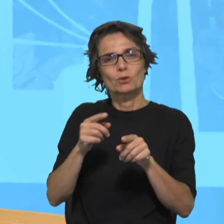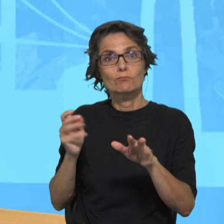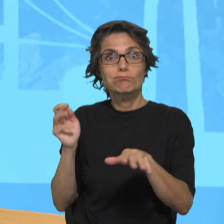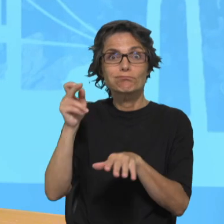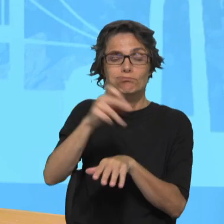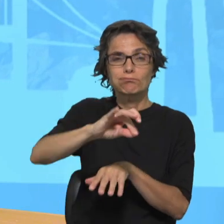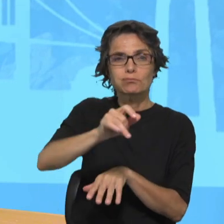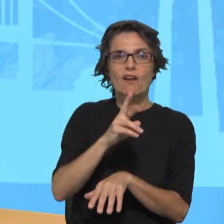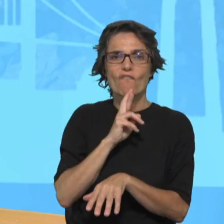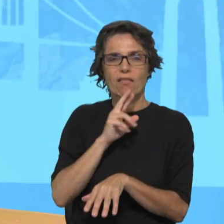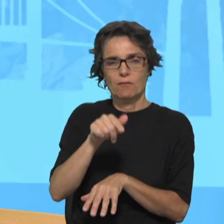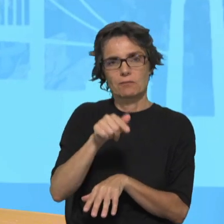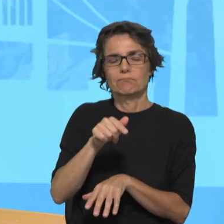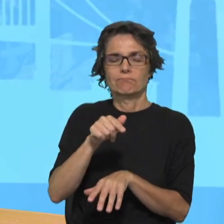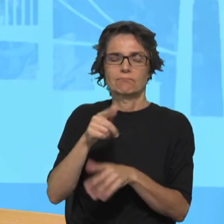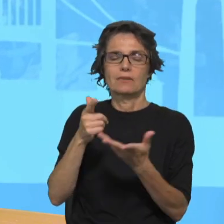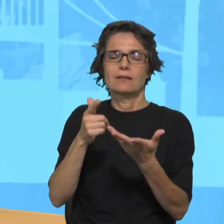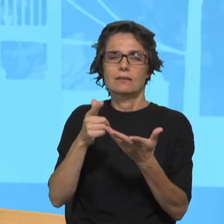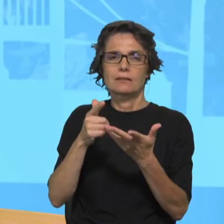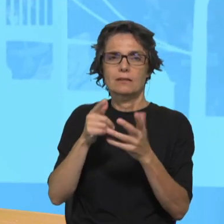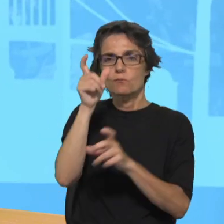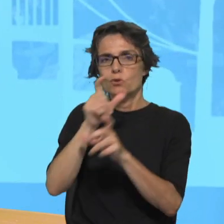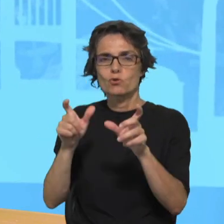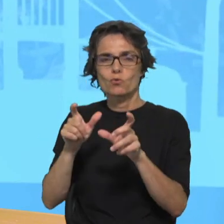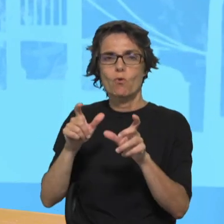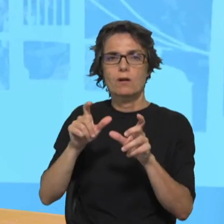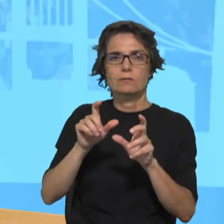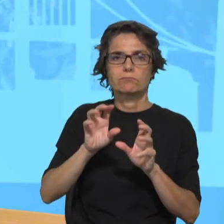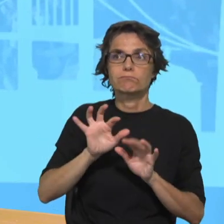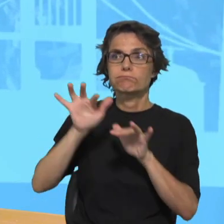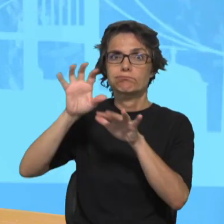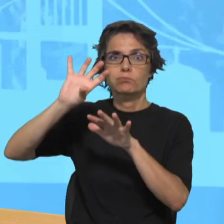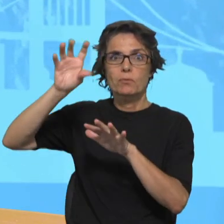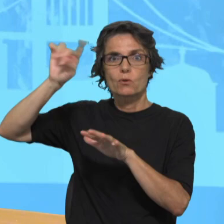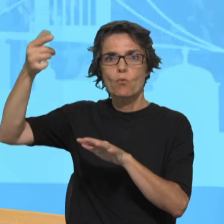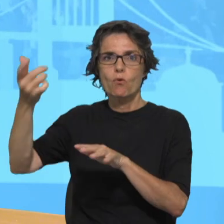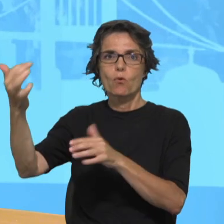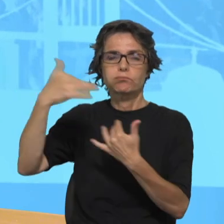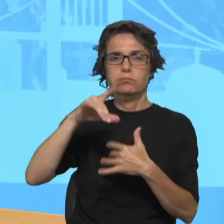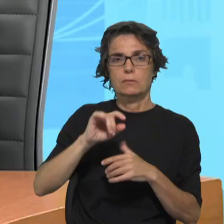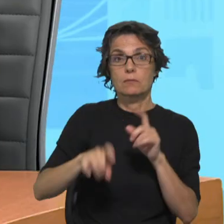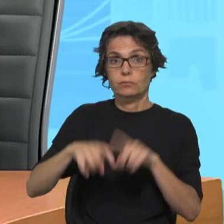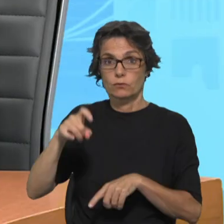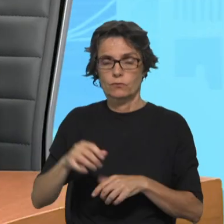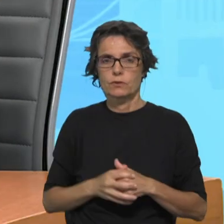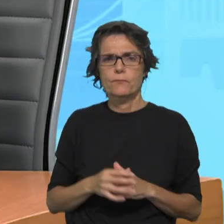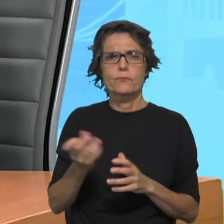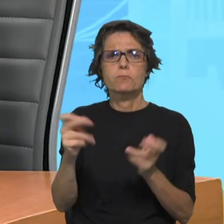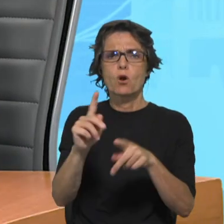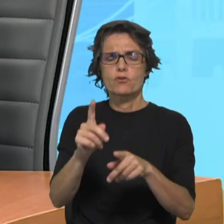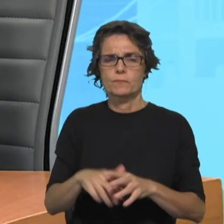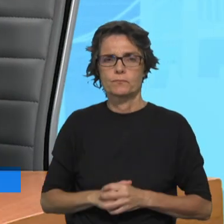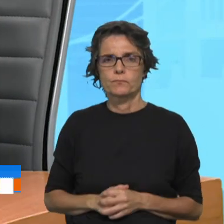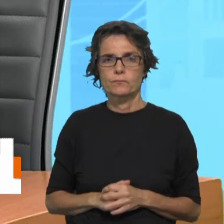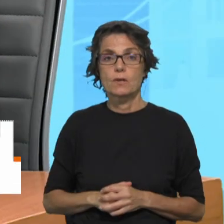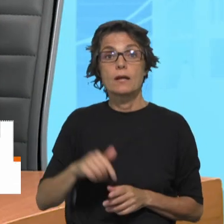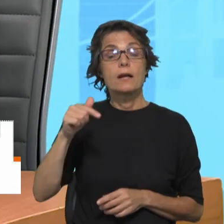dos migrantes, dos refugiados. O que é que nestes dois dias vai acontecer naquele Santuário Mariano? Então, vamos para a